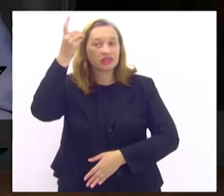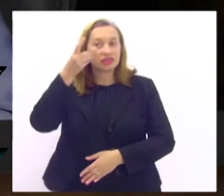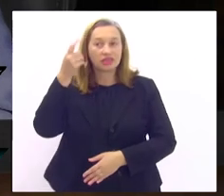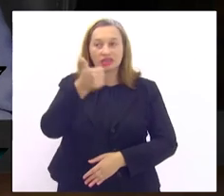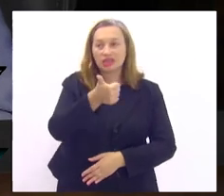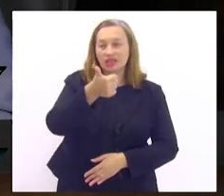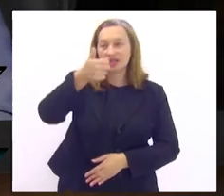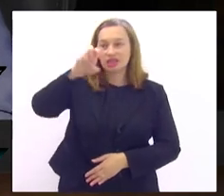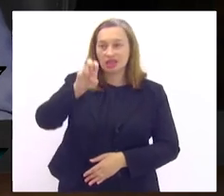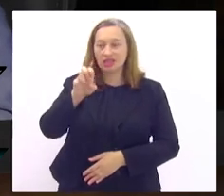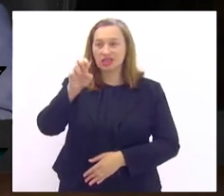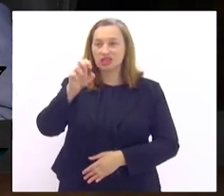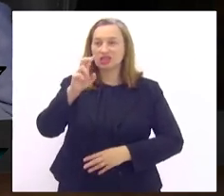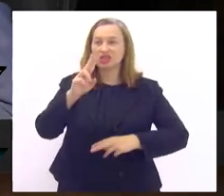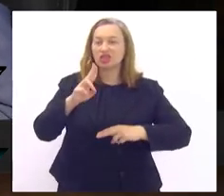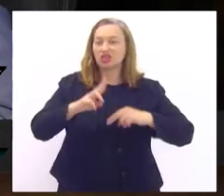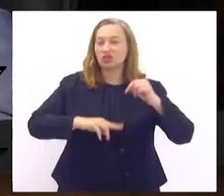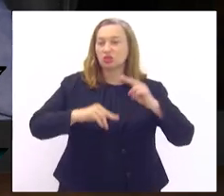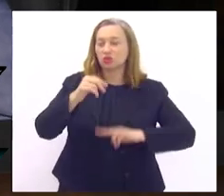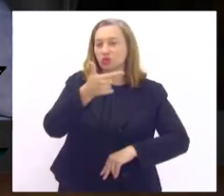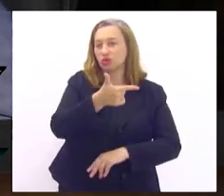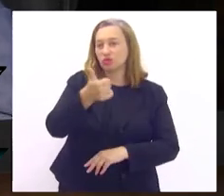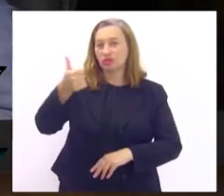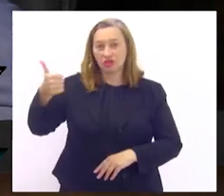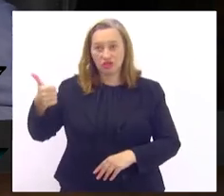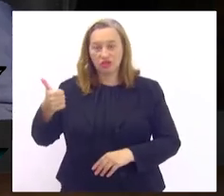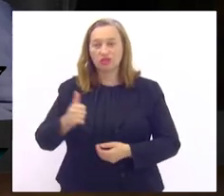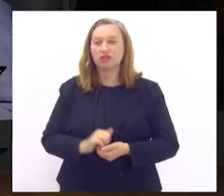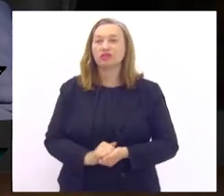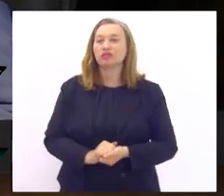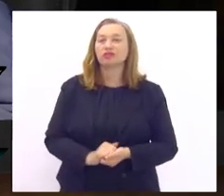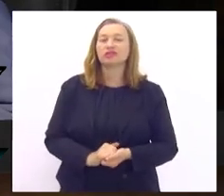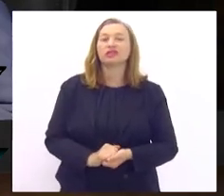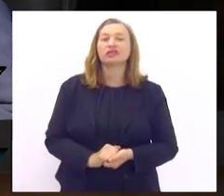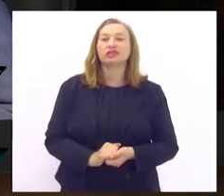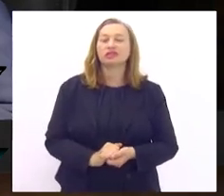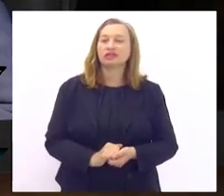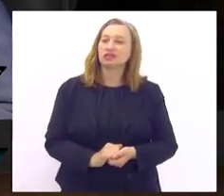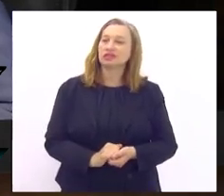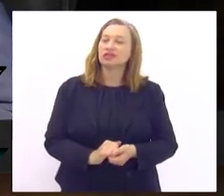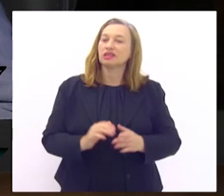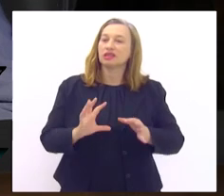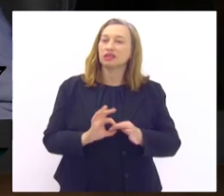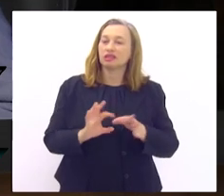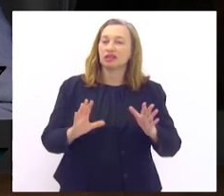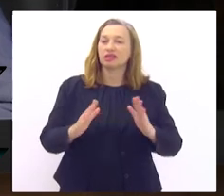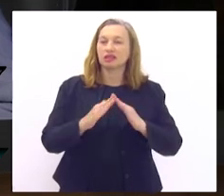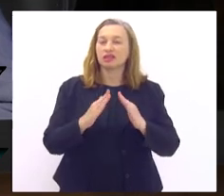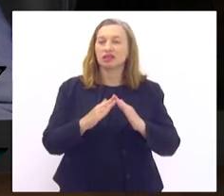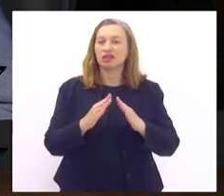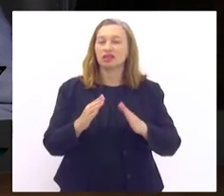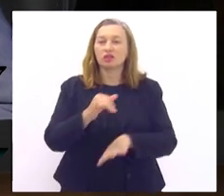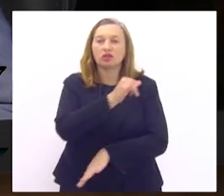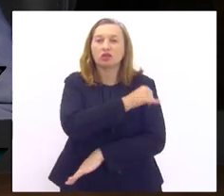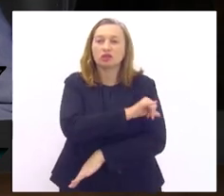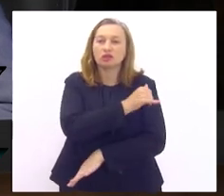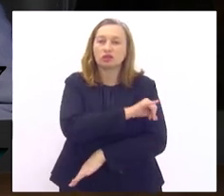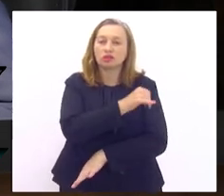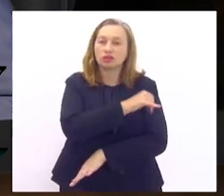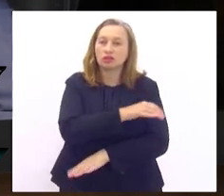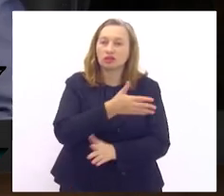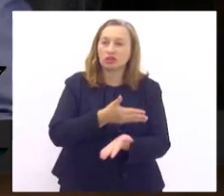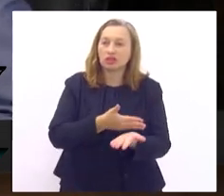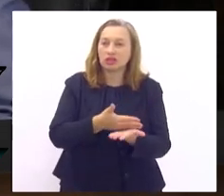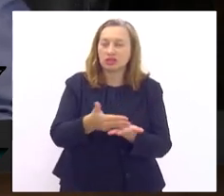2021 foi promulgada por essa casa e trouxe o Rio de Janeiro para a vanguarda